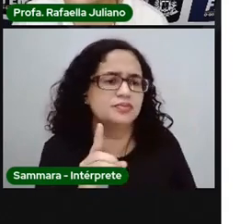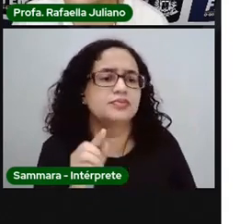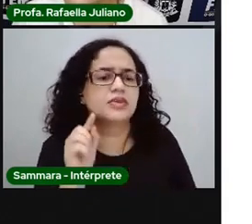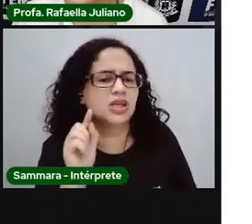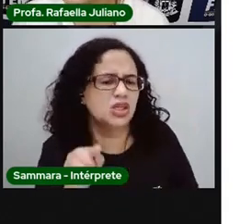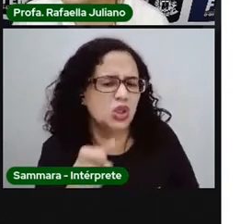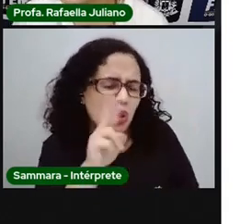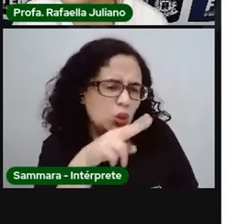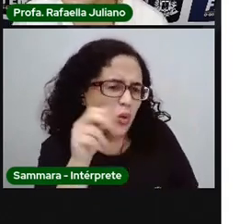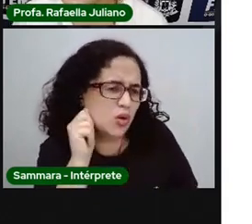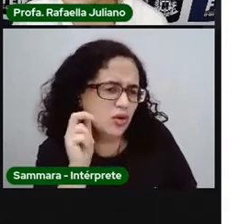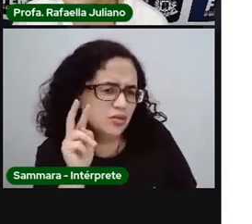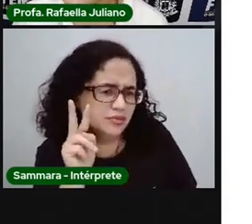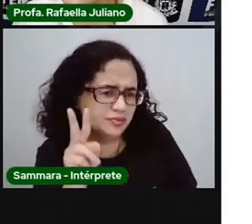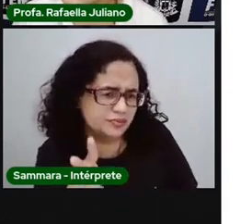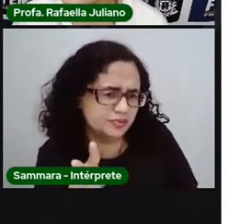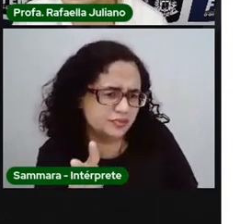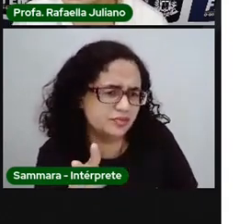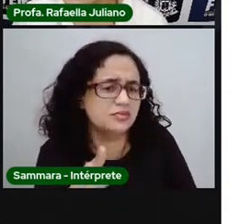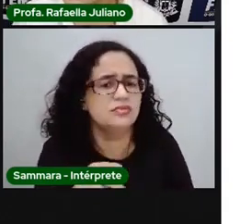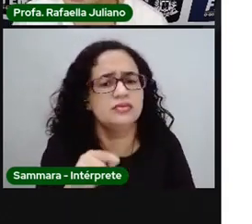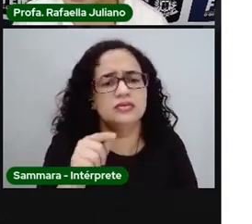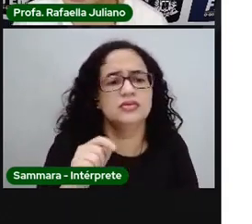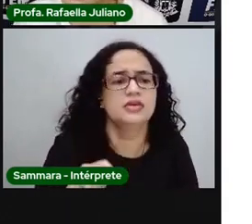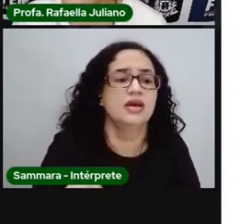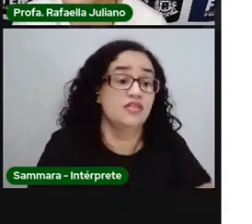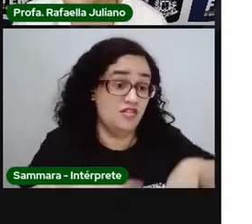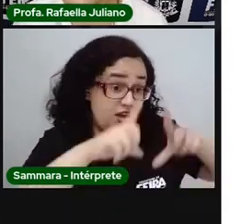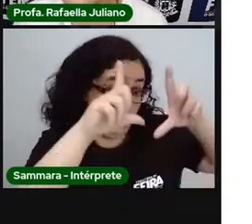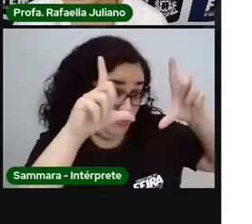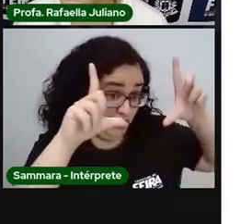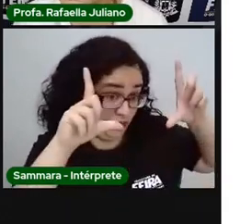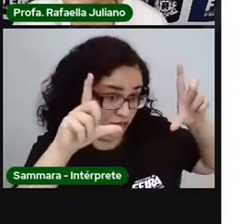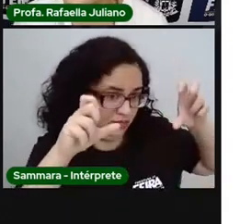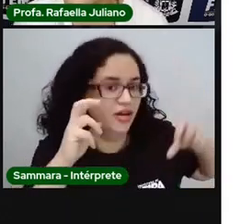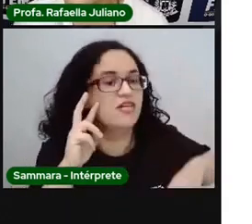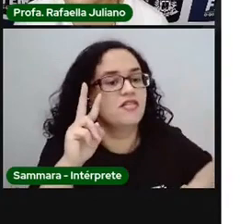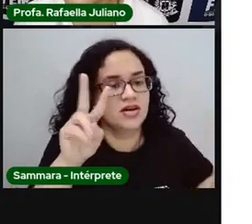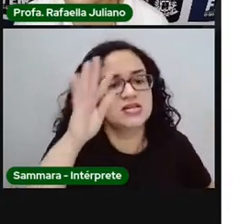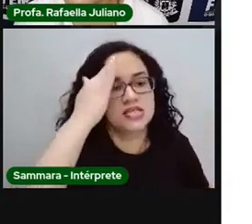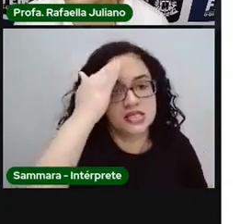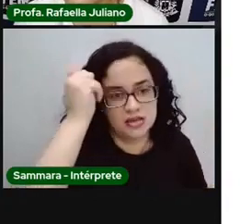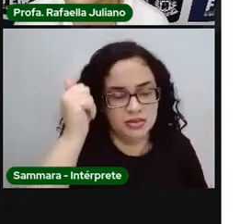nunca ouviu, quando eu mostrar aqui na telinha a foto, vai saber.